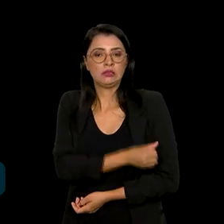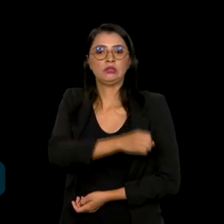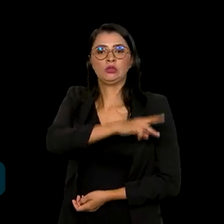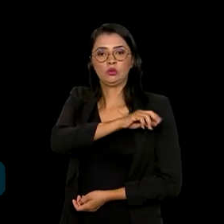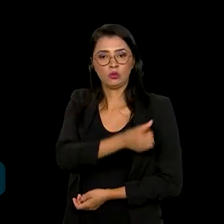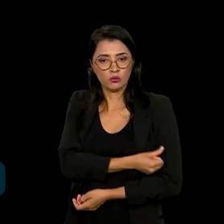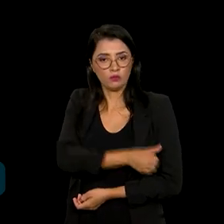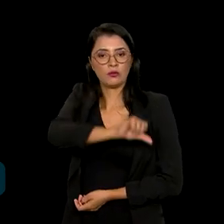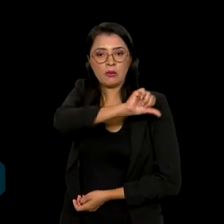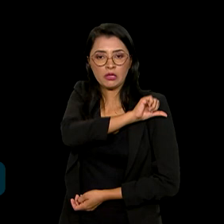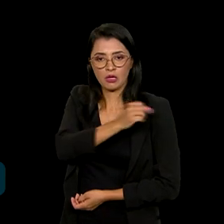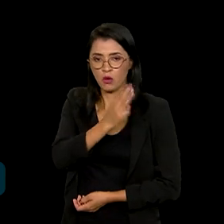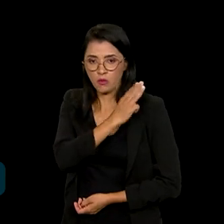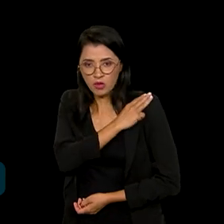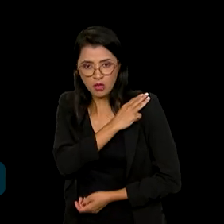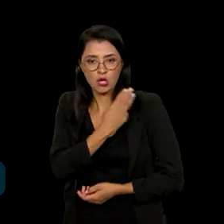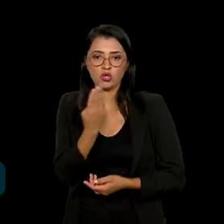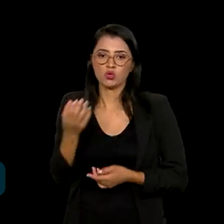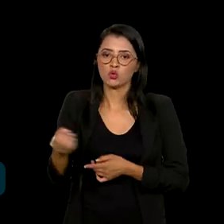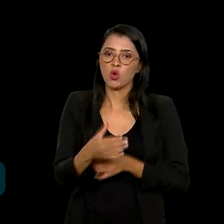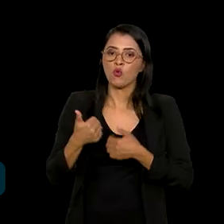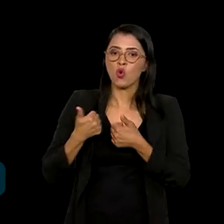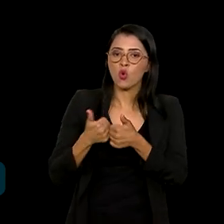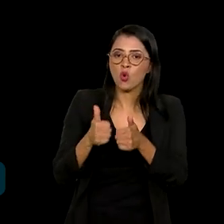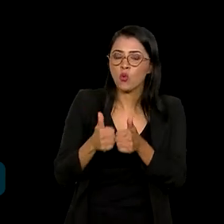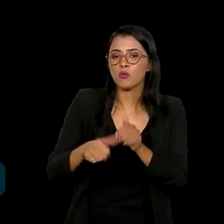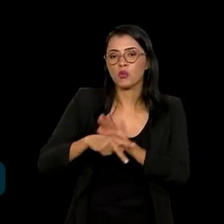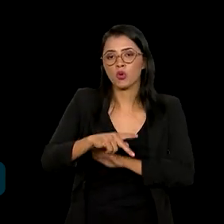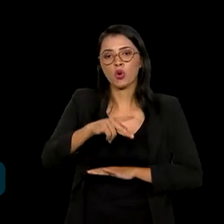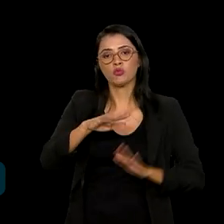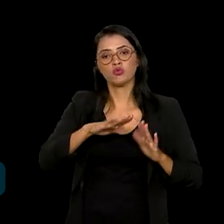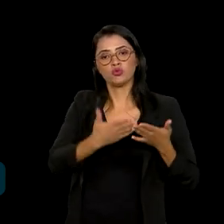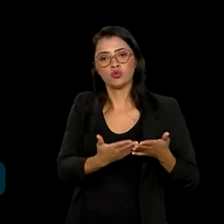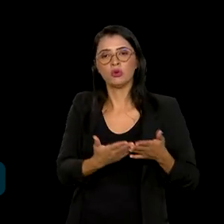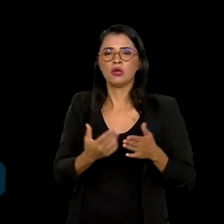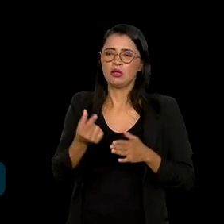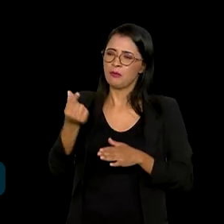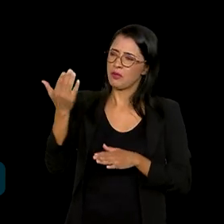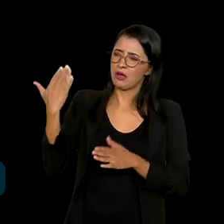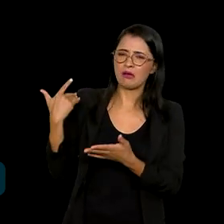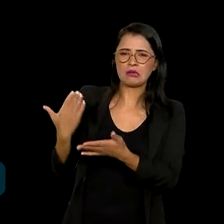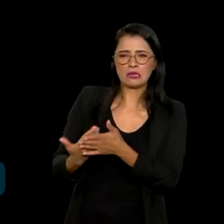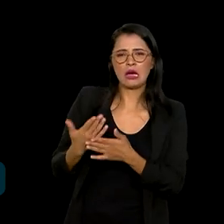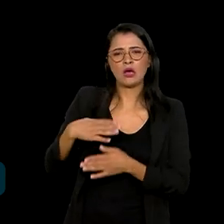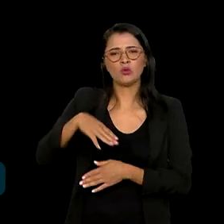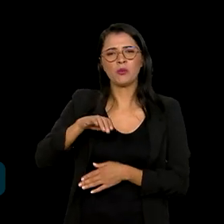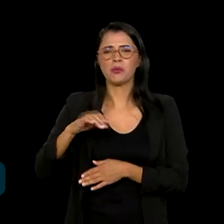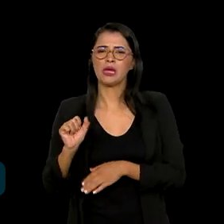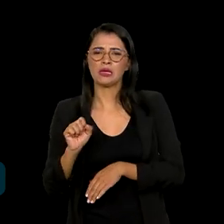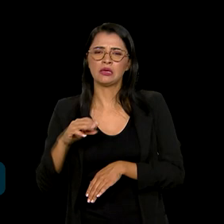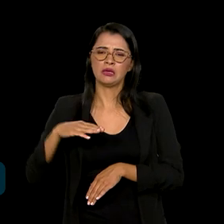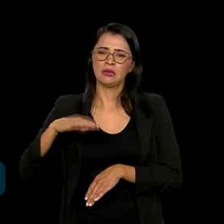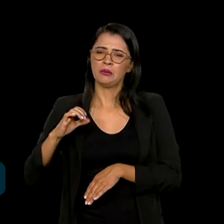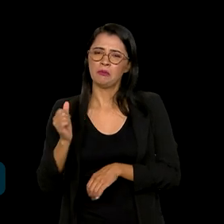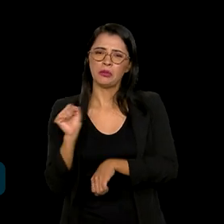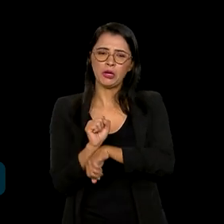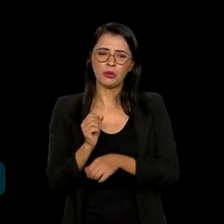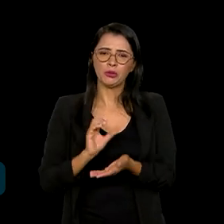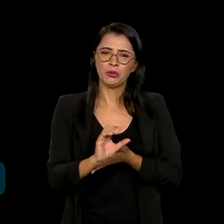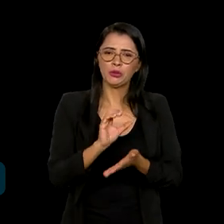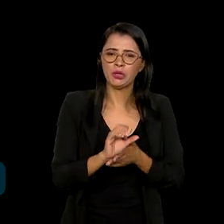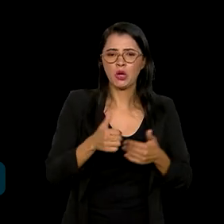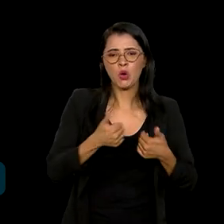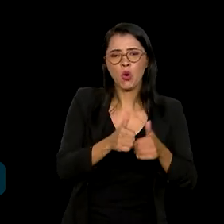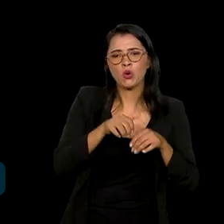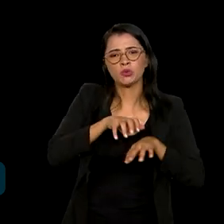ensino médio, para novos ônibus escolares, porque durante muito tempo o MEC deixou de financiar transporte escolar, ônibus